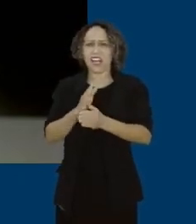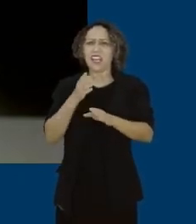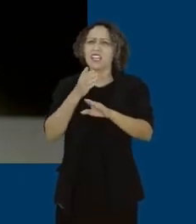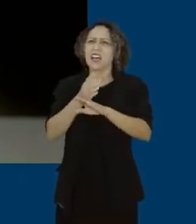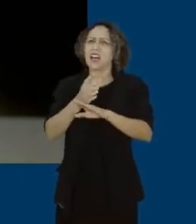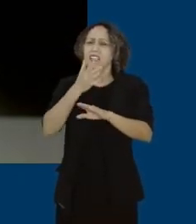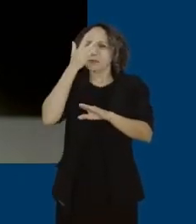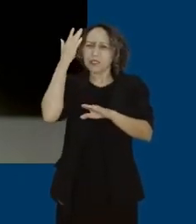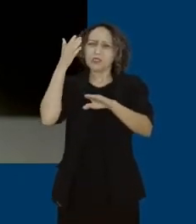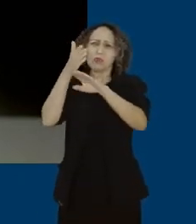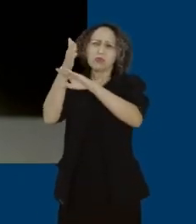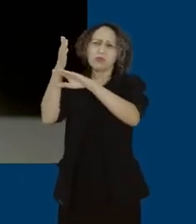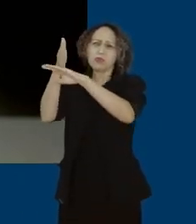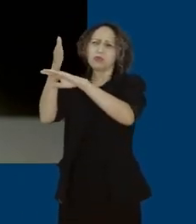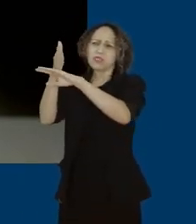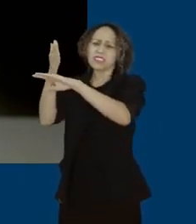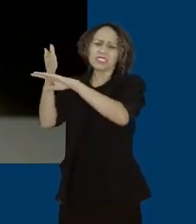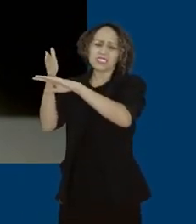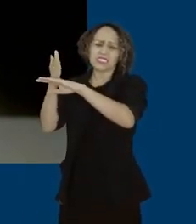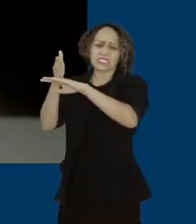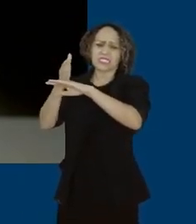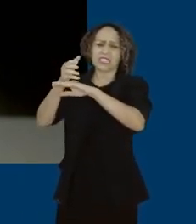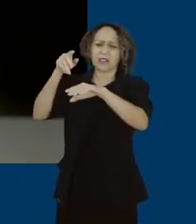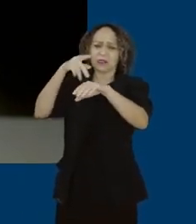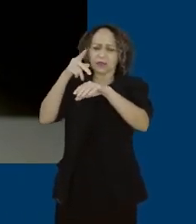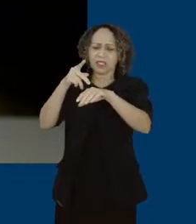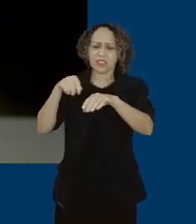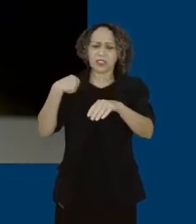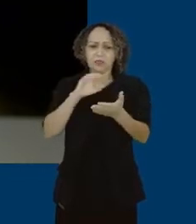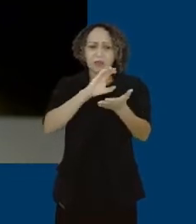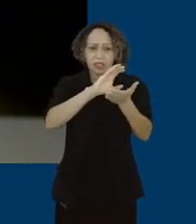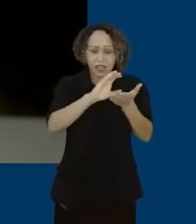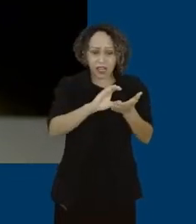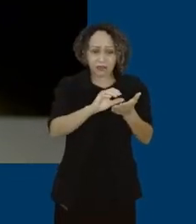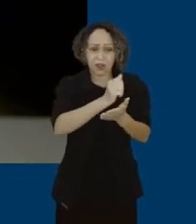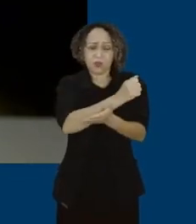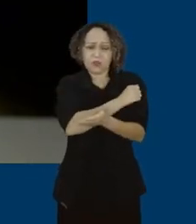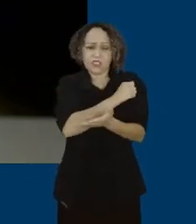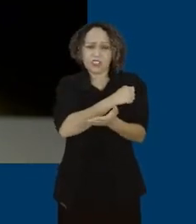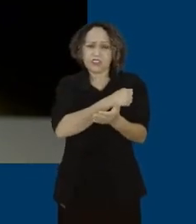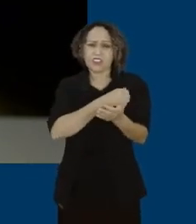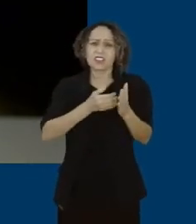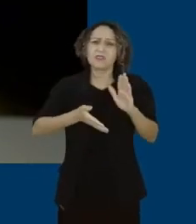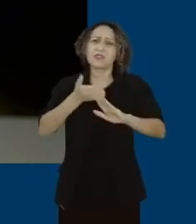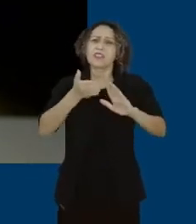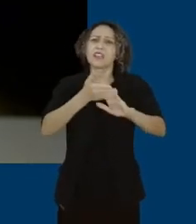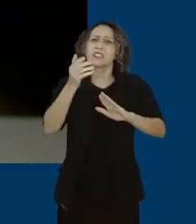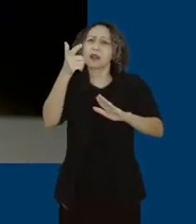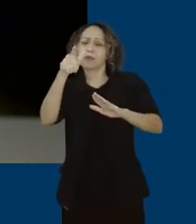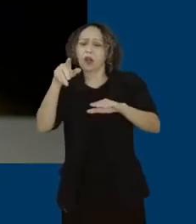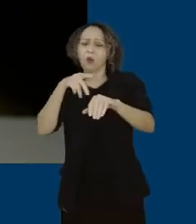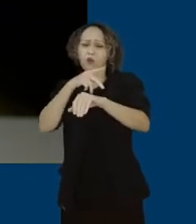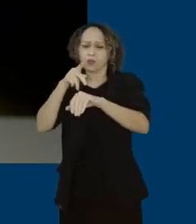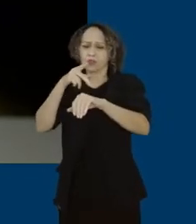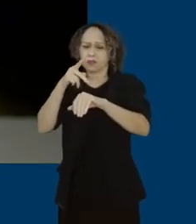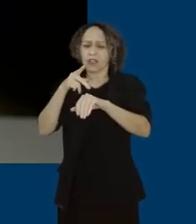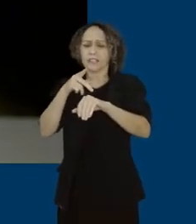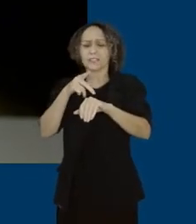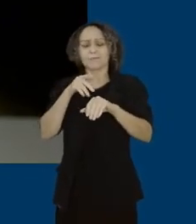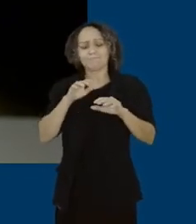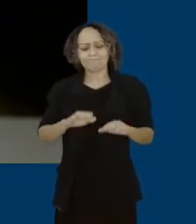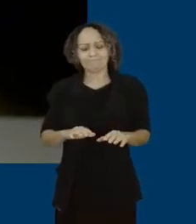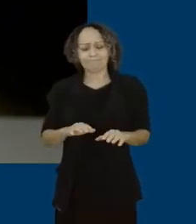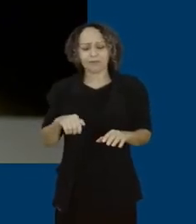barata, onde nós financiávamos a vida de estudantes, tudo isso está sendo desconstruído no governo Bolsonaro. Nós temos que voltar a